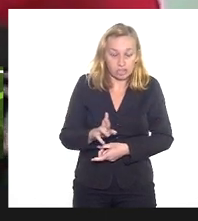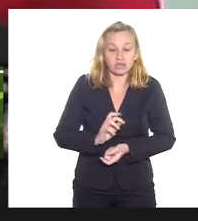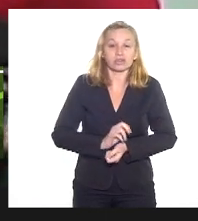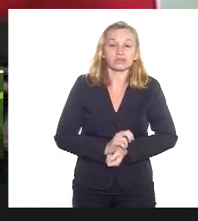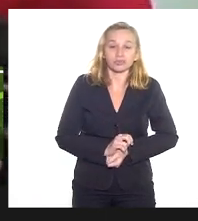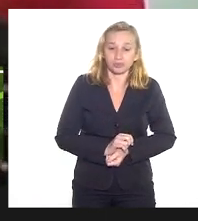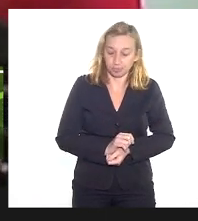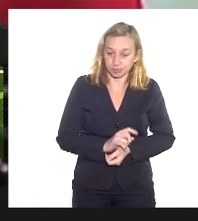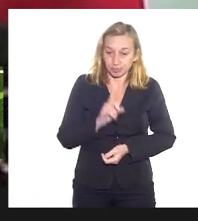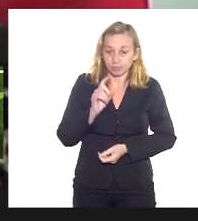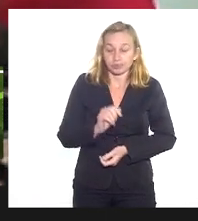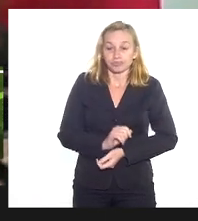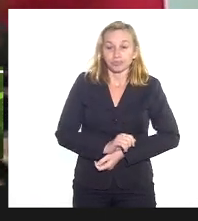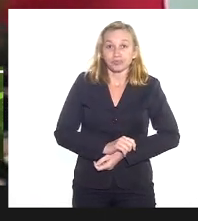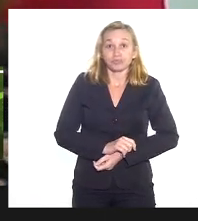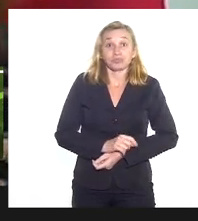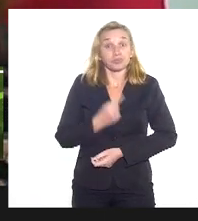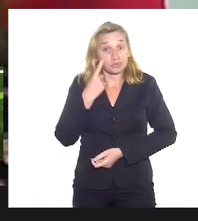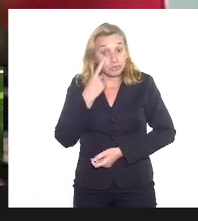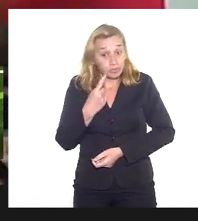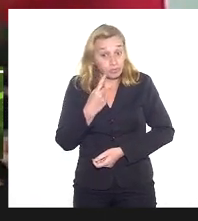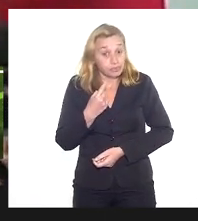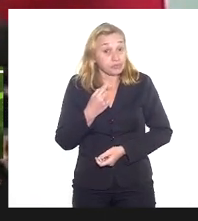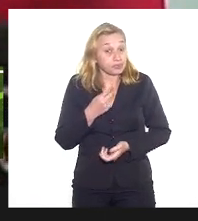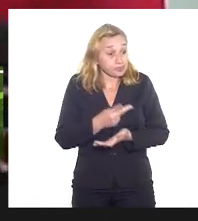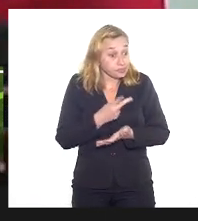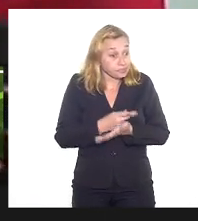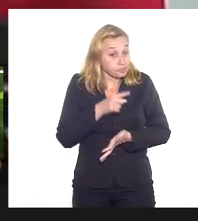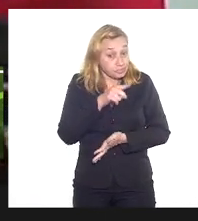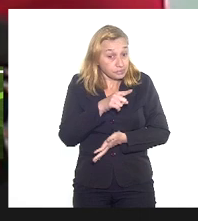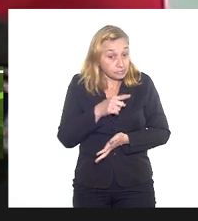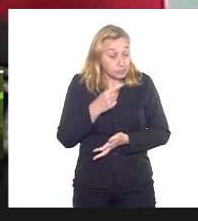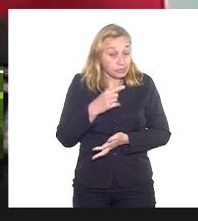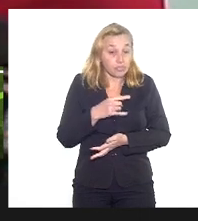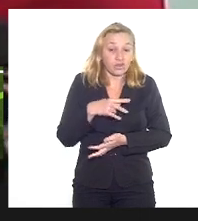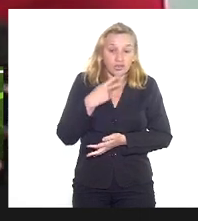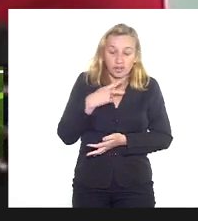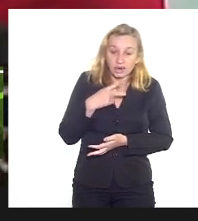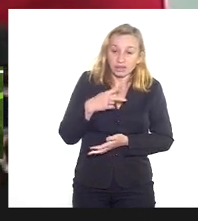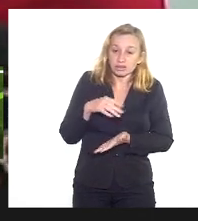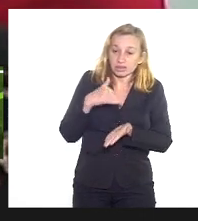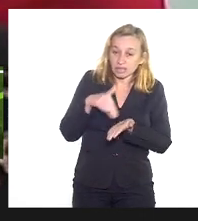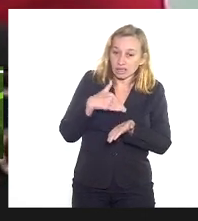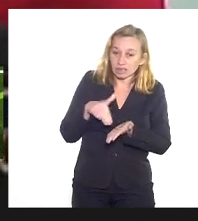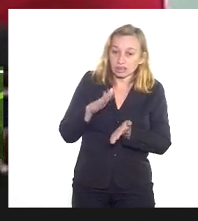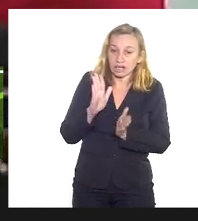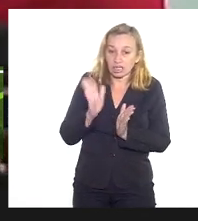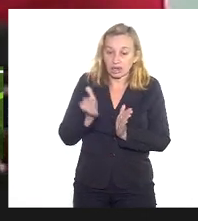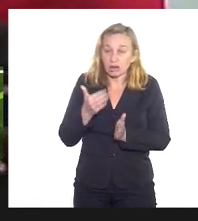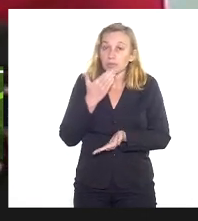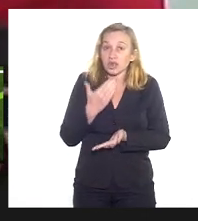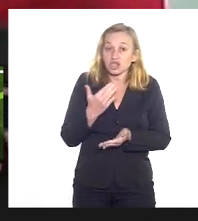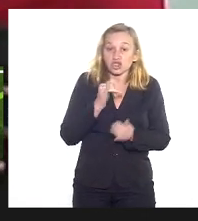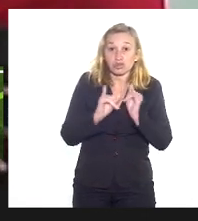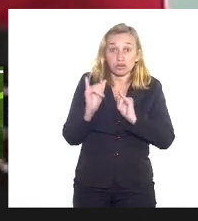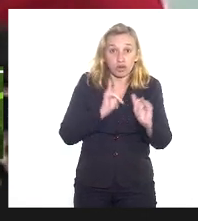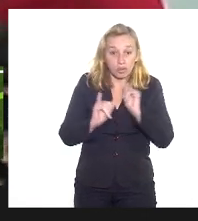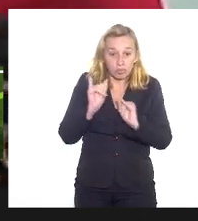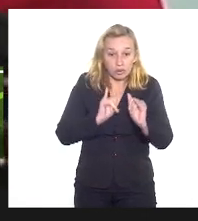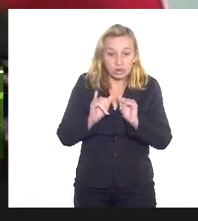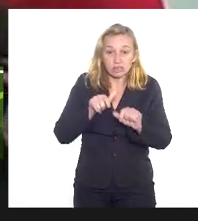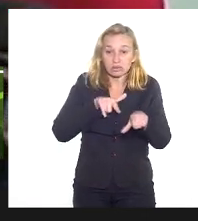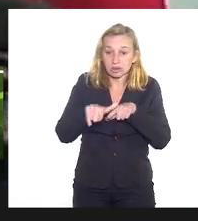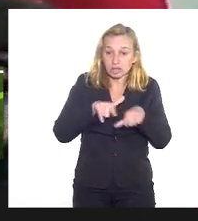de direitos humanos, então nós vamos estar oficiando ao atual secretário pedindo informações sobre o